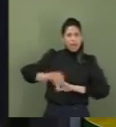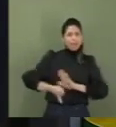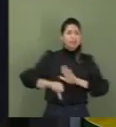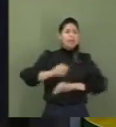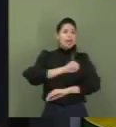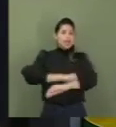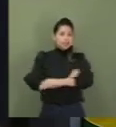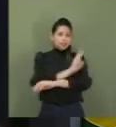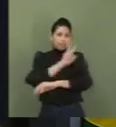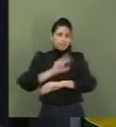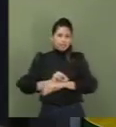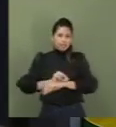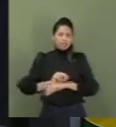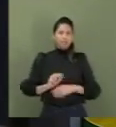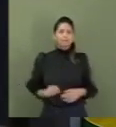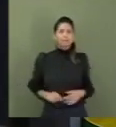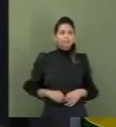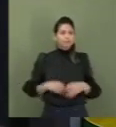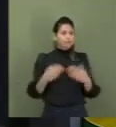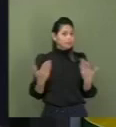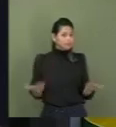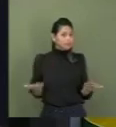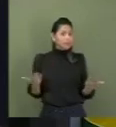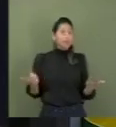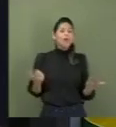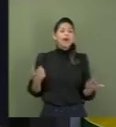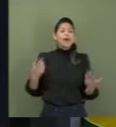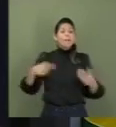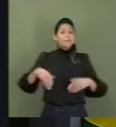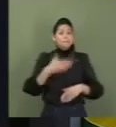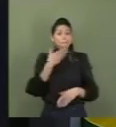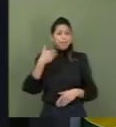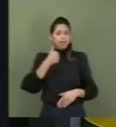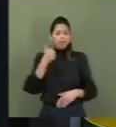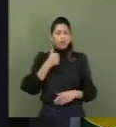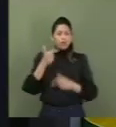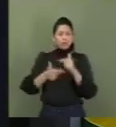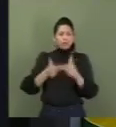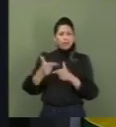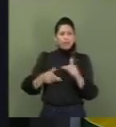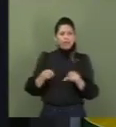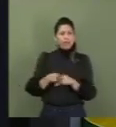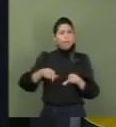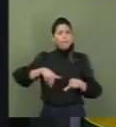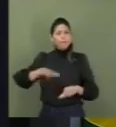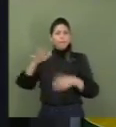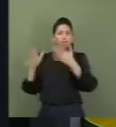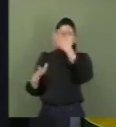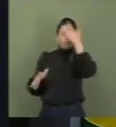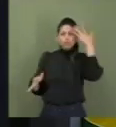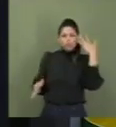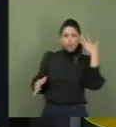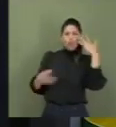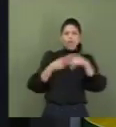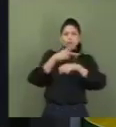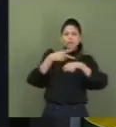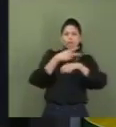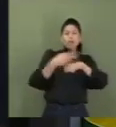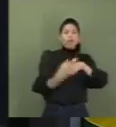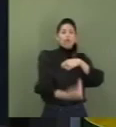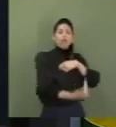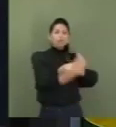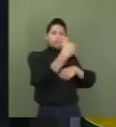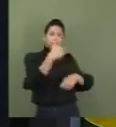quanto a melhor qualidade dos serviços oferecidos, mais visitantes estrangeiros se interessarão pelo Brasil